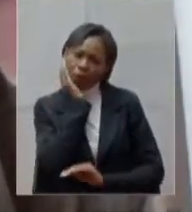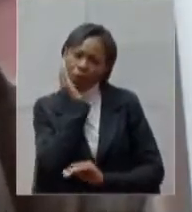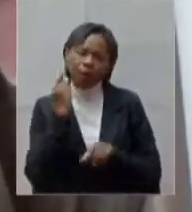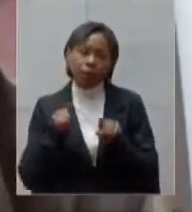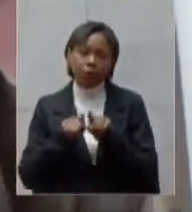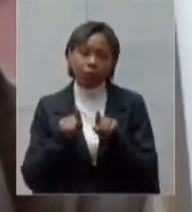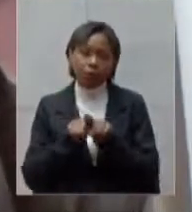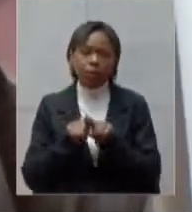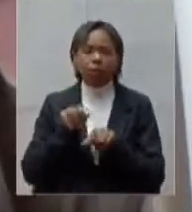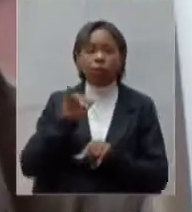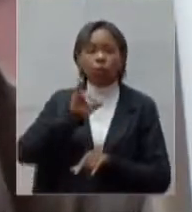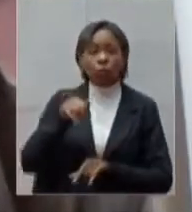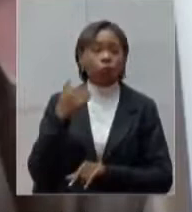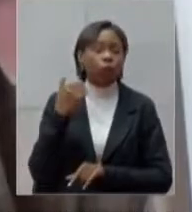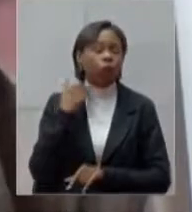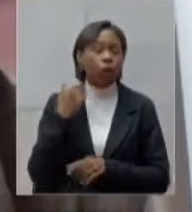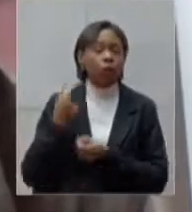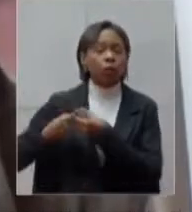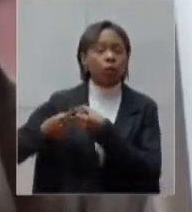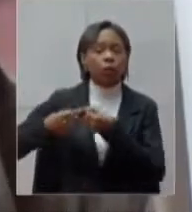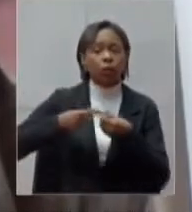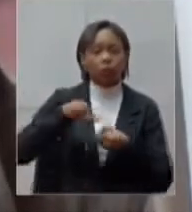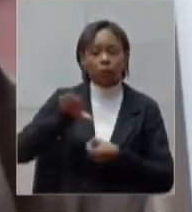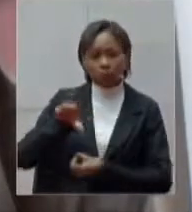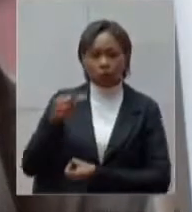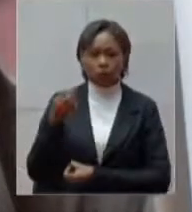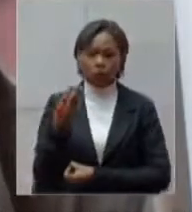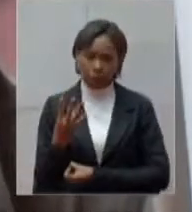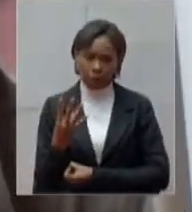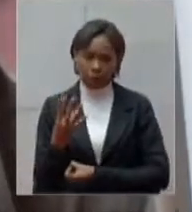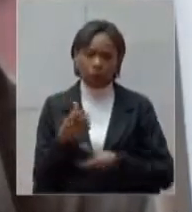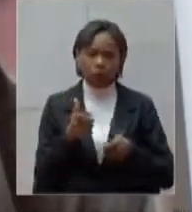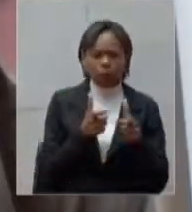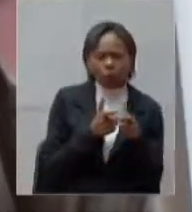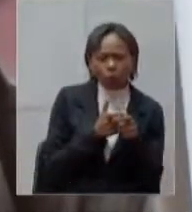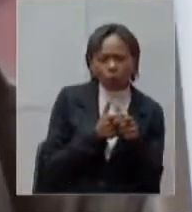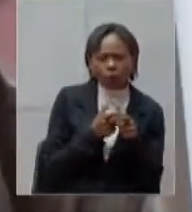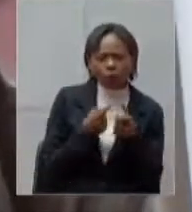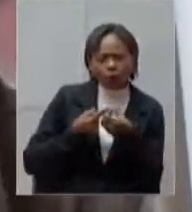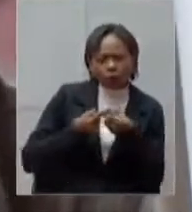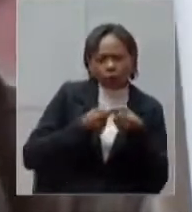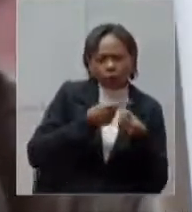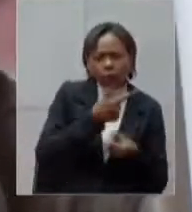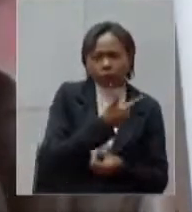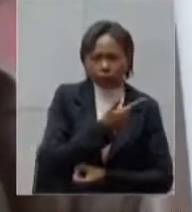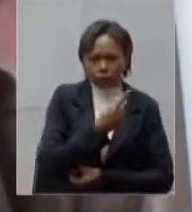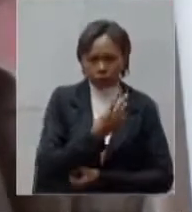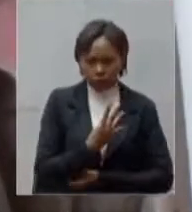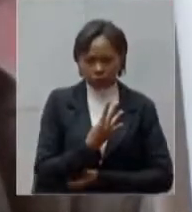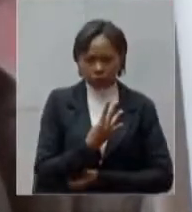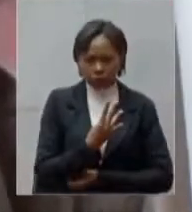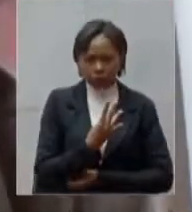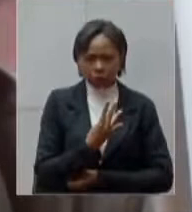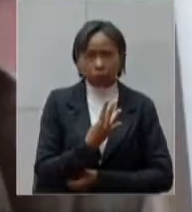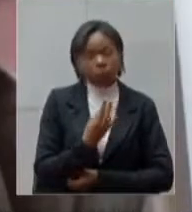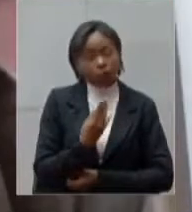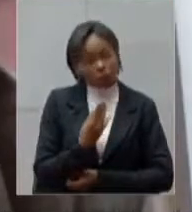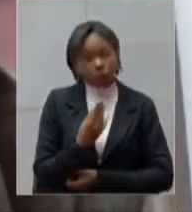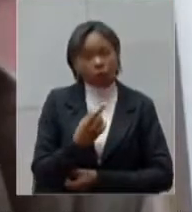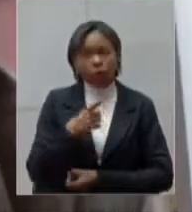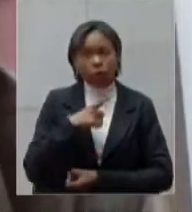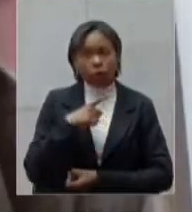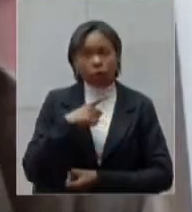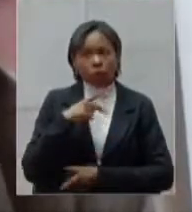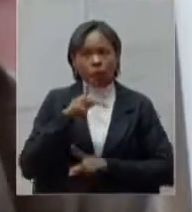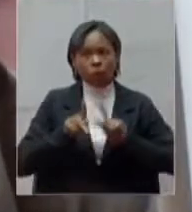com 94 municípios e sede de uma micro região com 24 municípios então nós respondemos com uma população